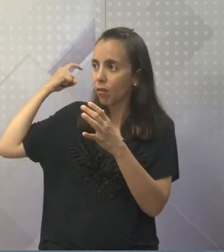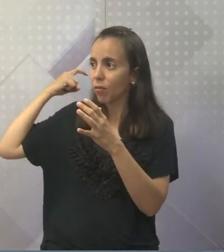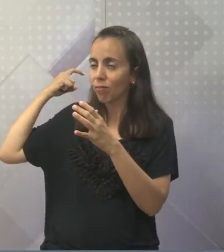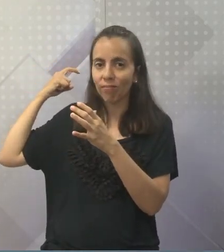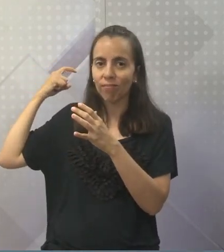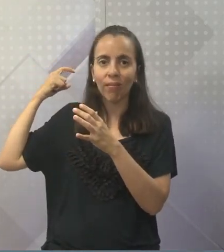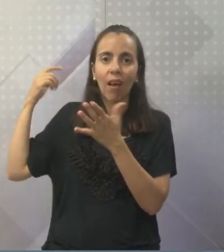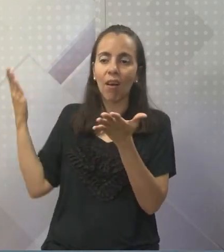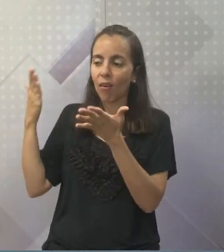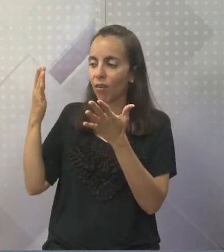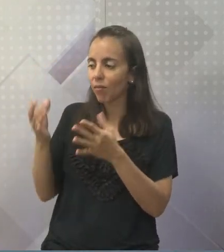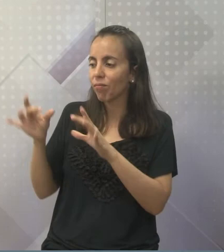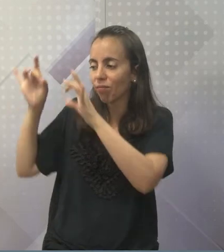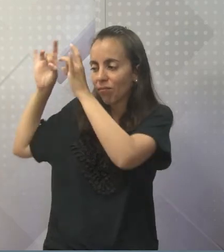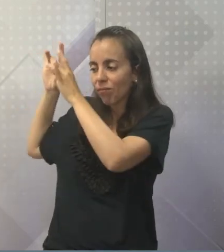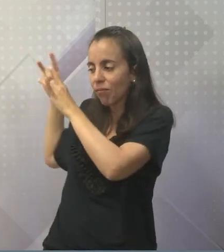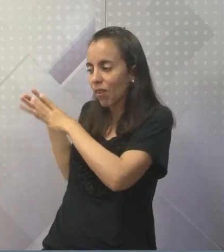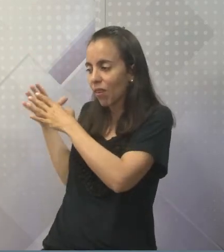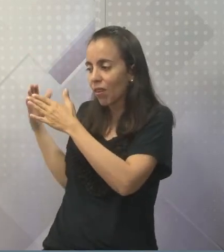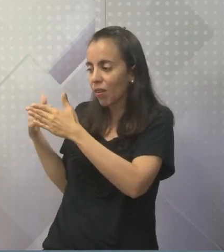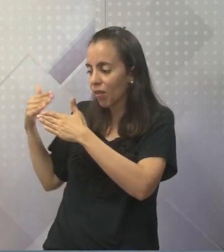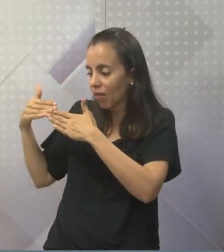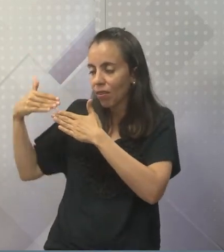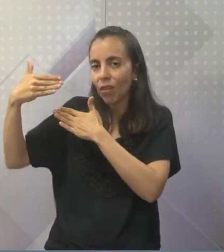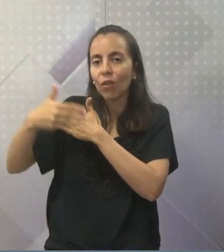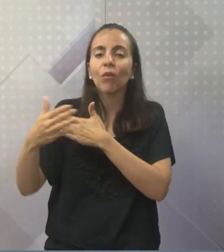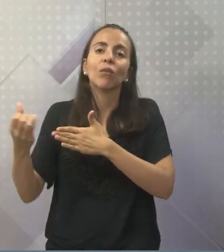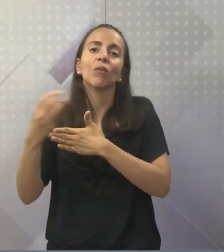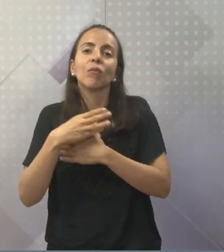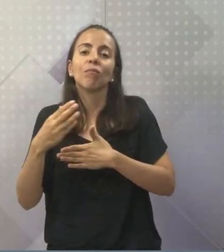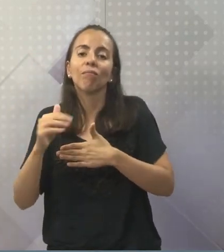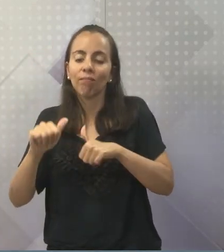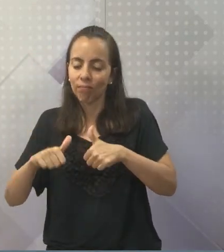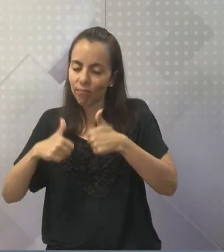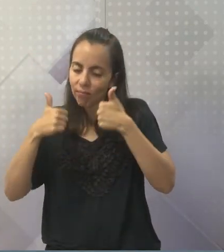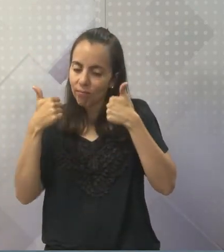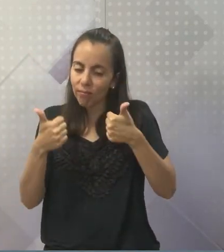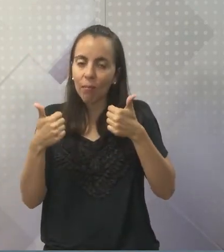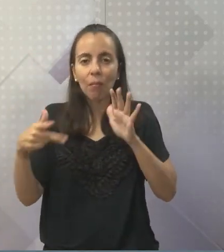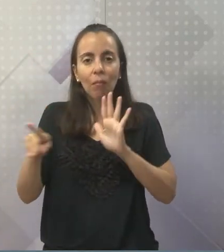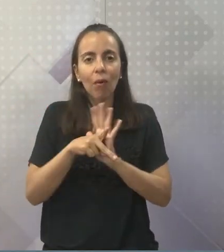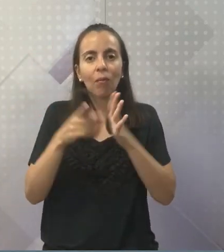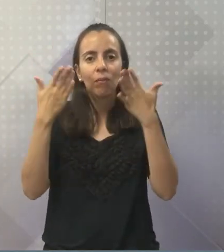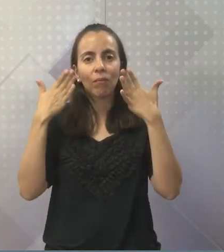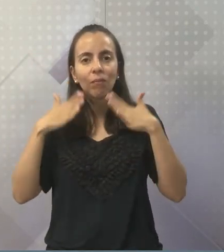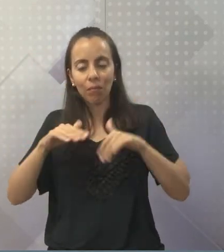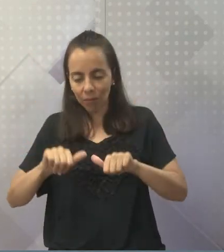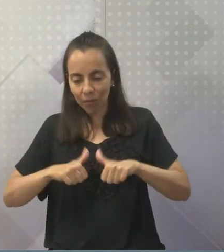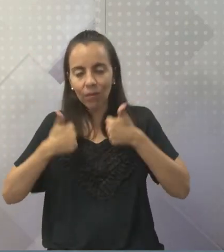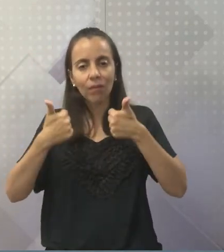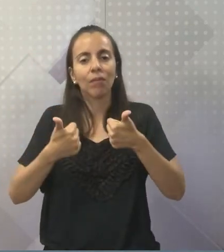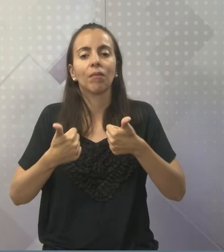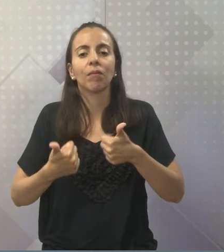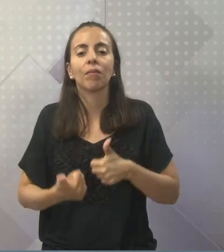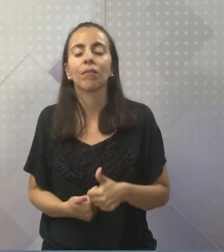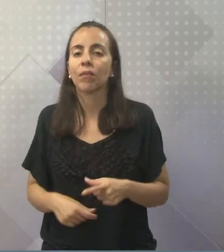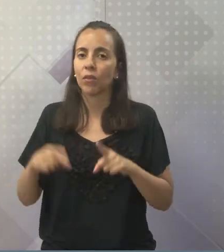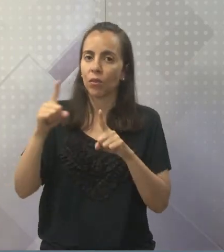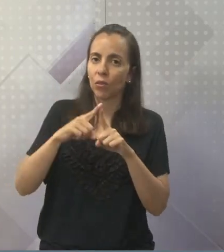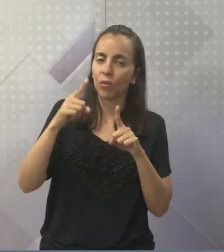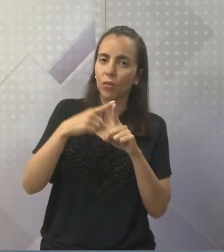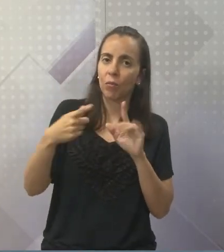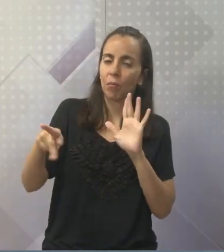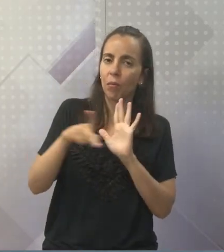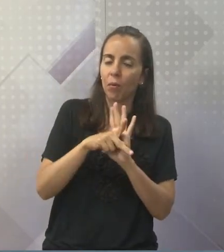sistema de classificação, o sistema natural, é um sistema muito mais eficiente. Por isso, o sistema de classificação